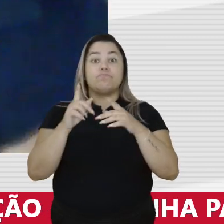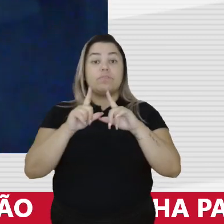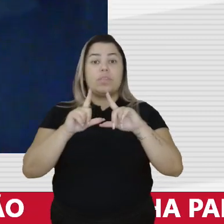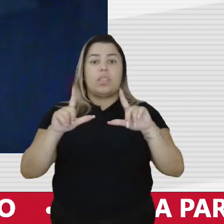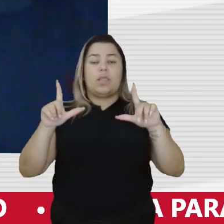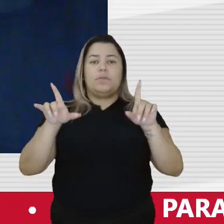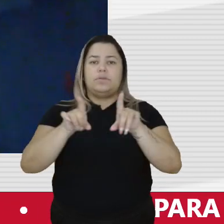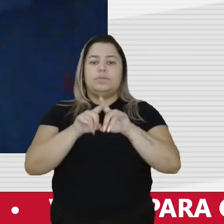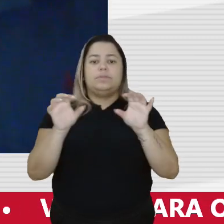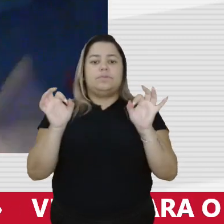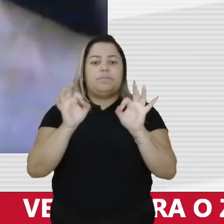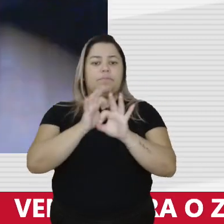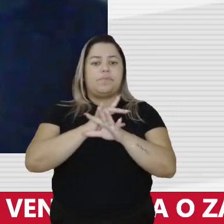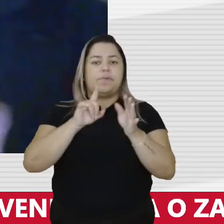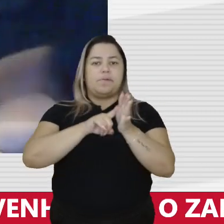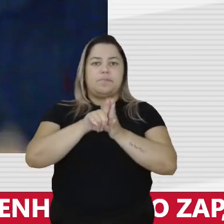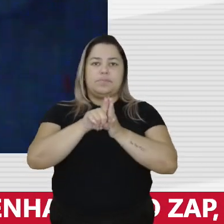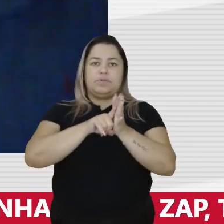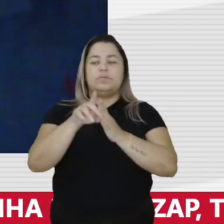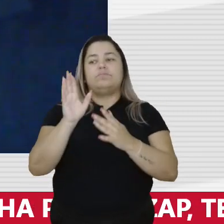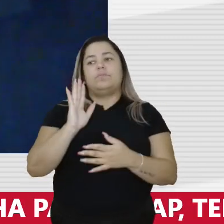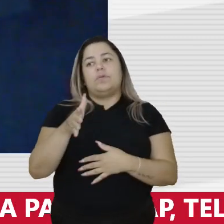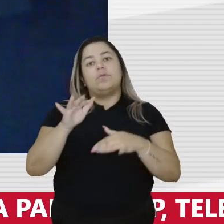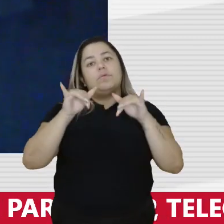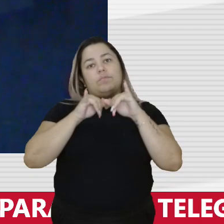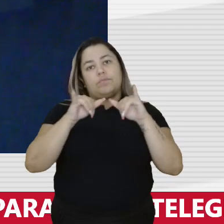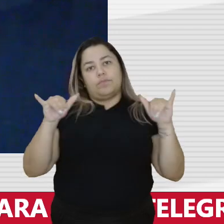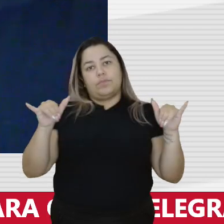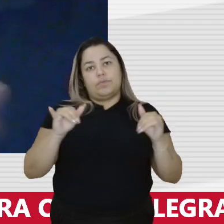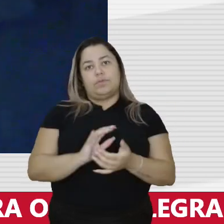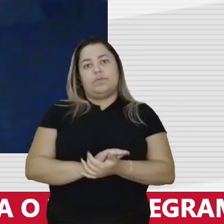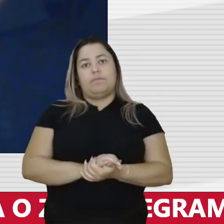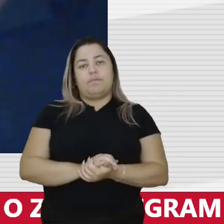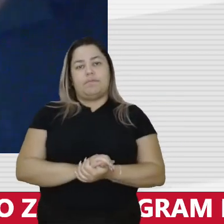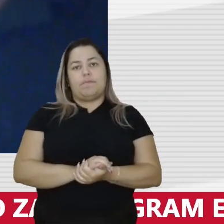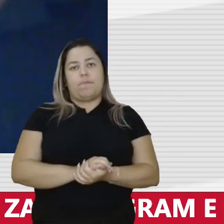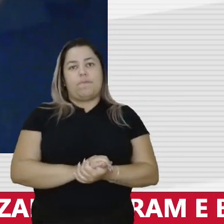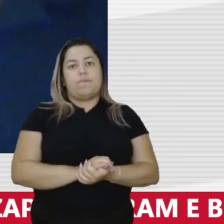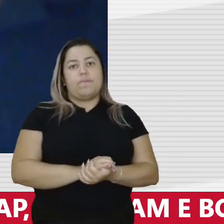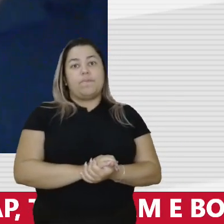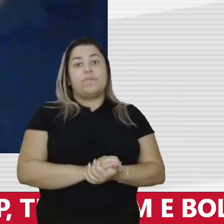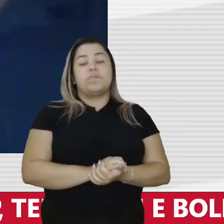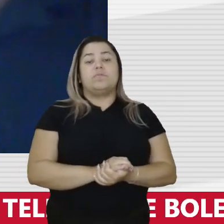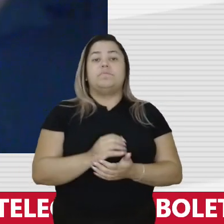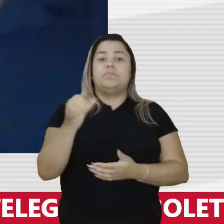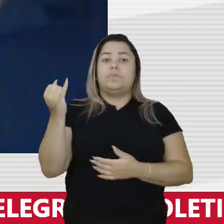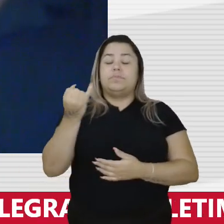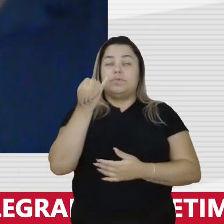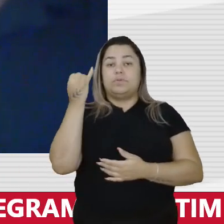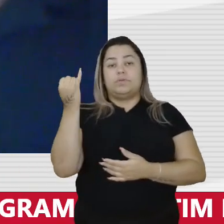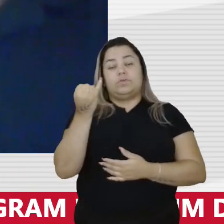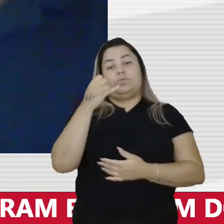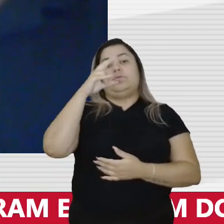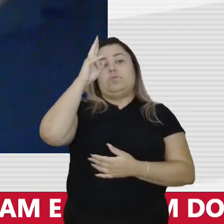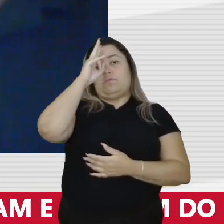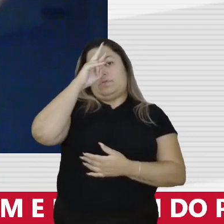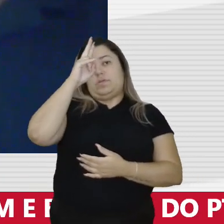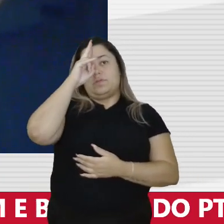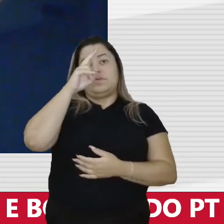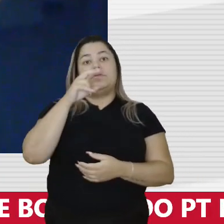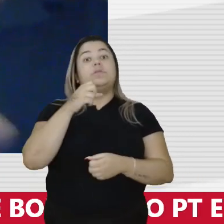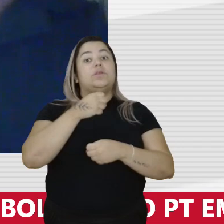esperamos terminar a pesquisa e já estamos divulgando. Em razão da importância histórica deste ano.